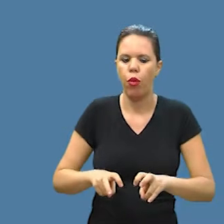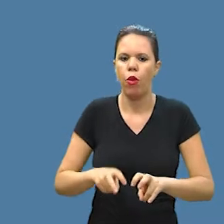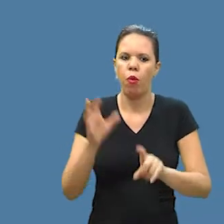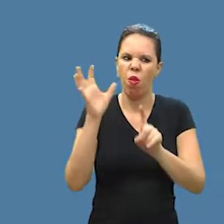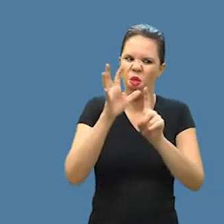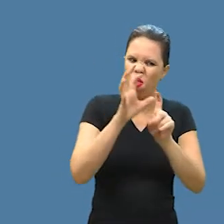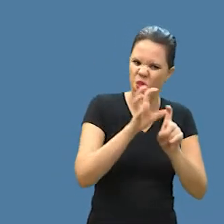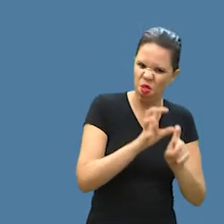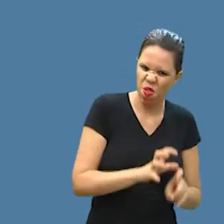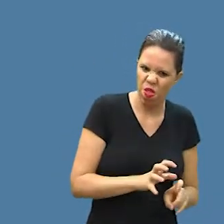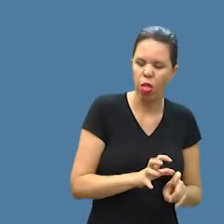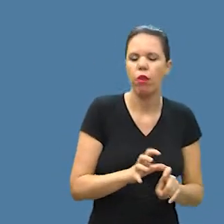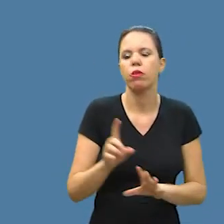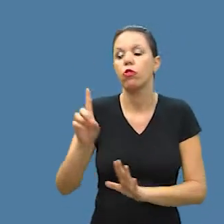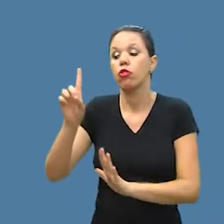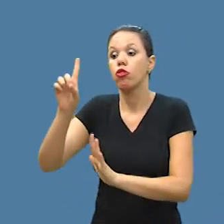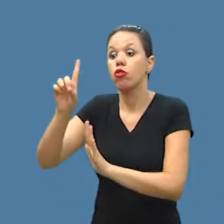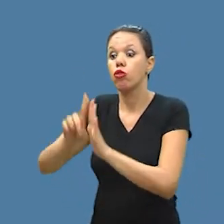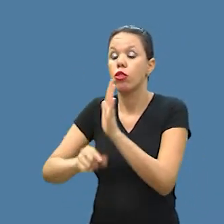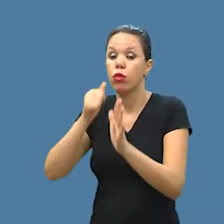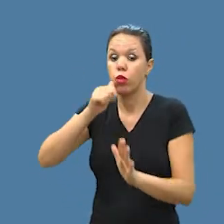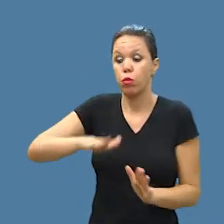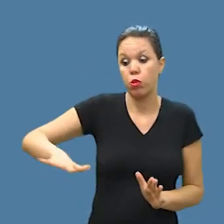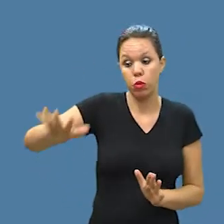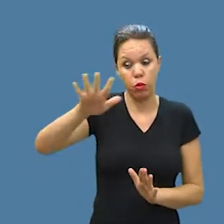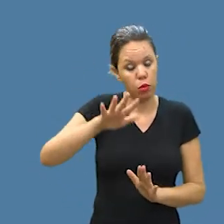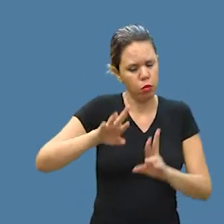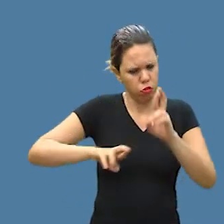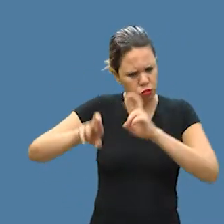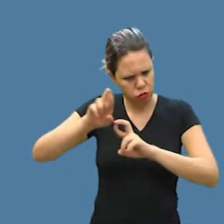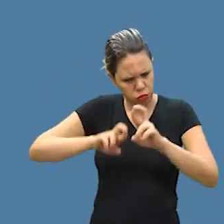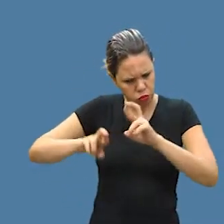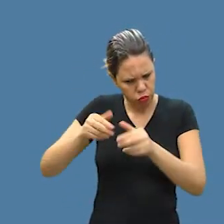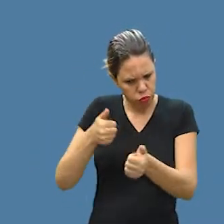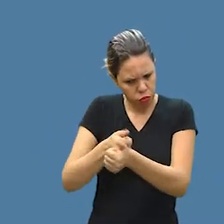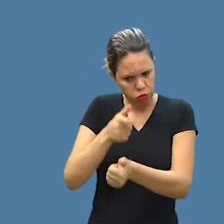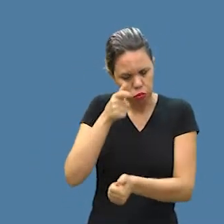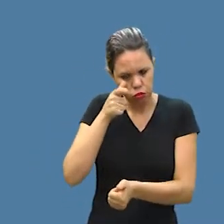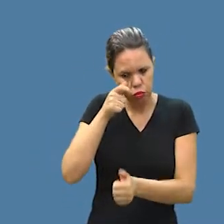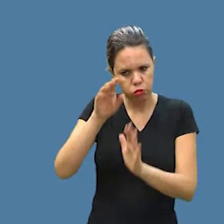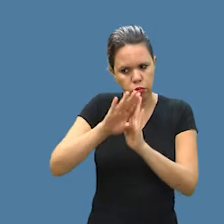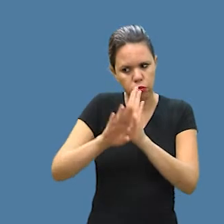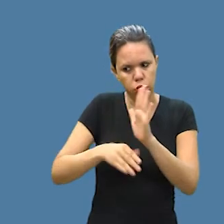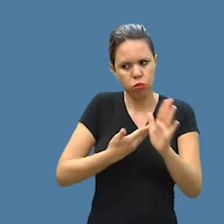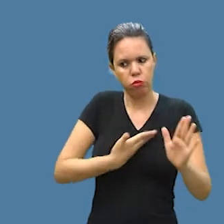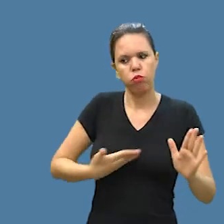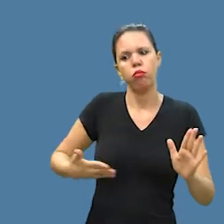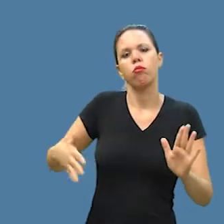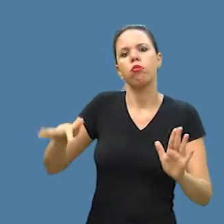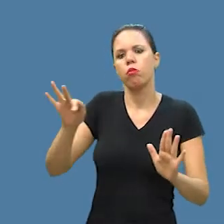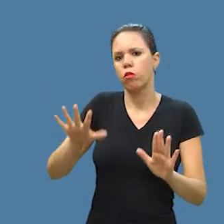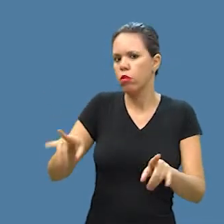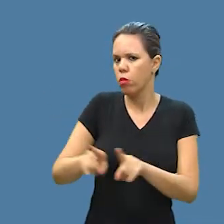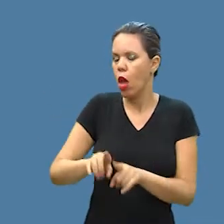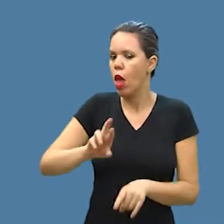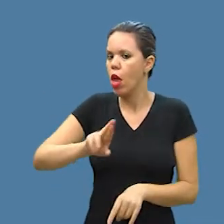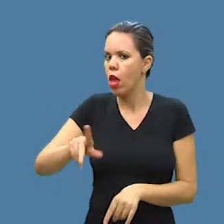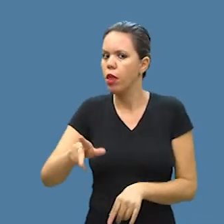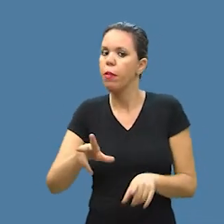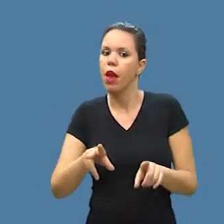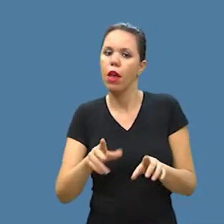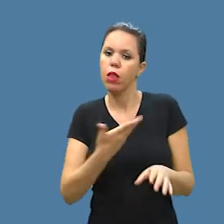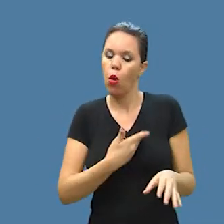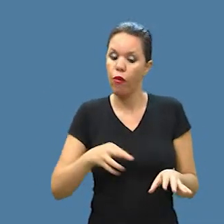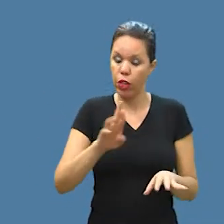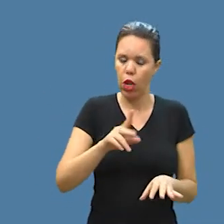relativas às ameaças dos interesses e direitos da mulher, em fiscalizar e acompanhar os programas governamentais e